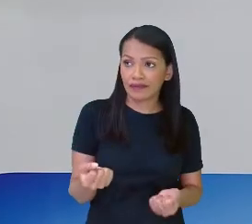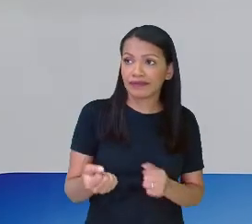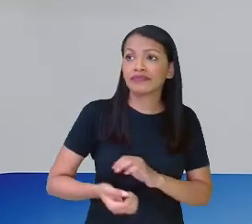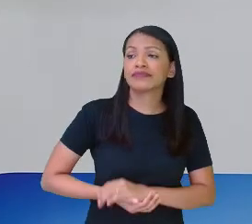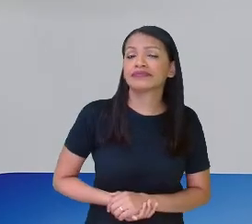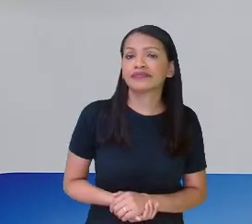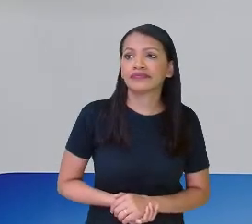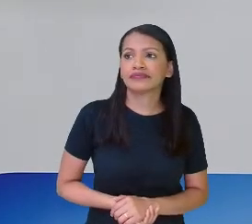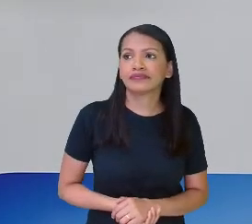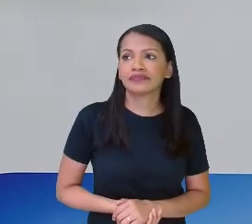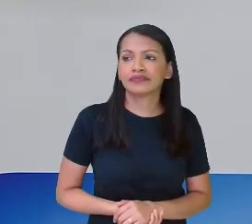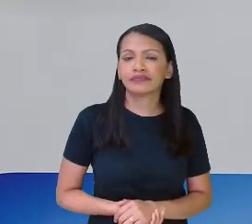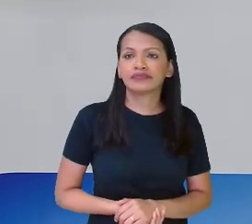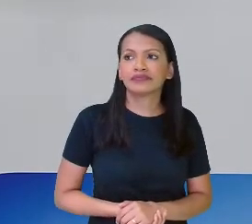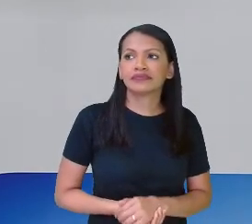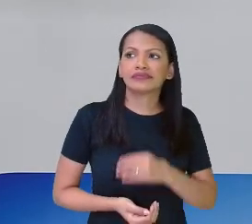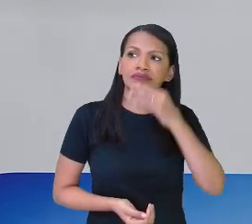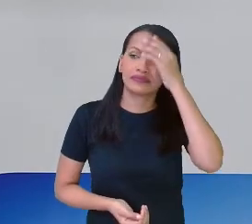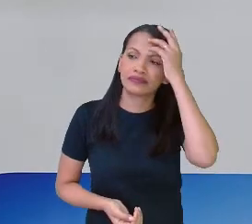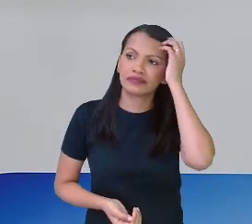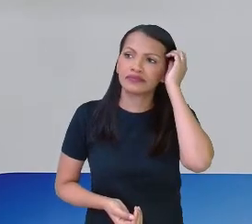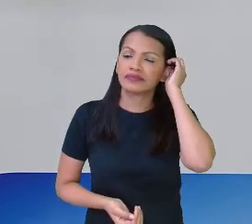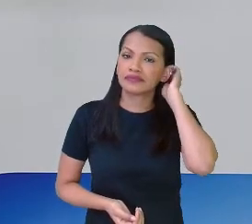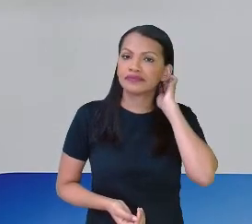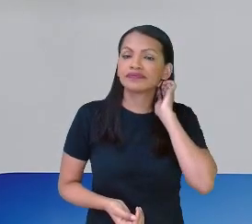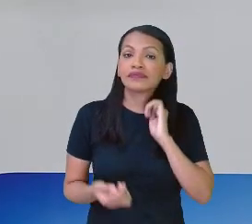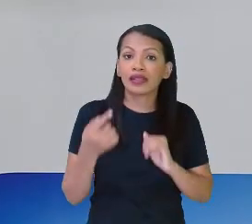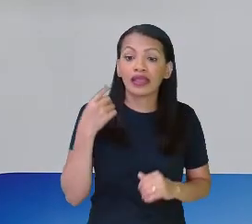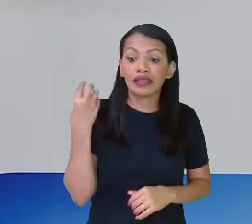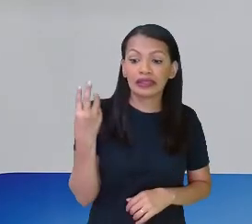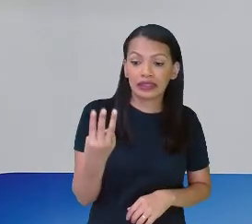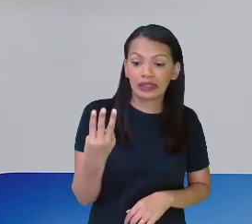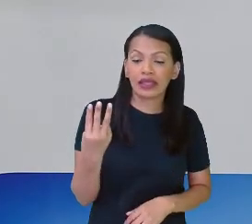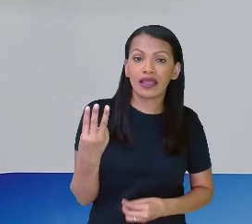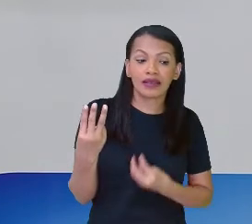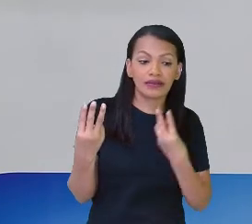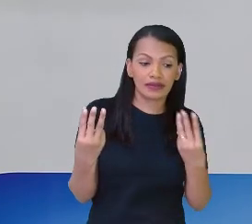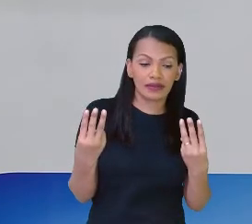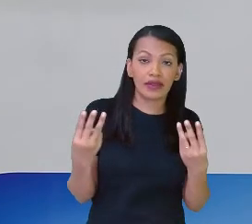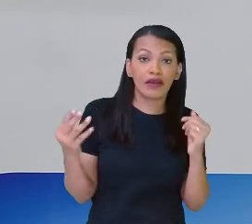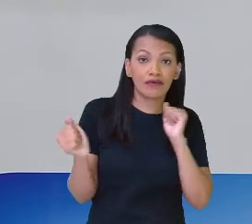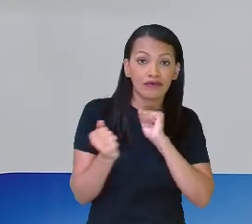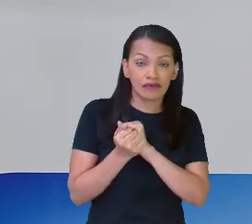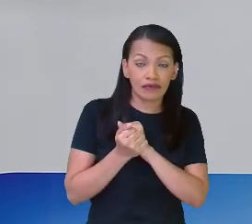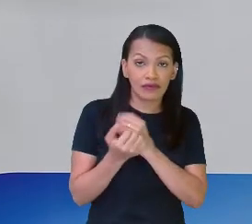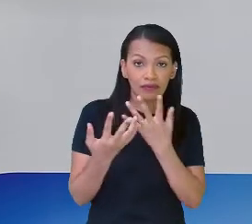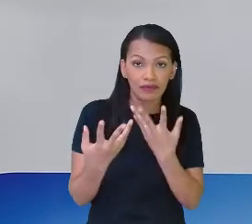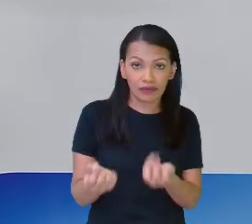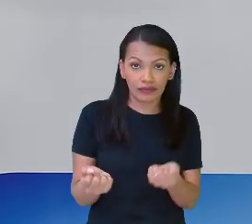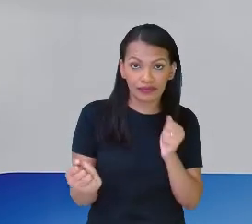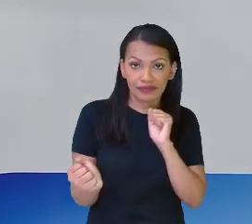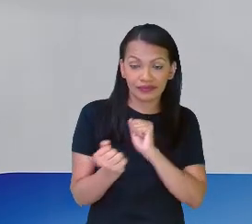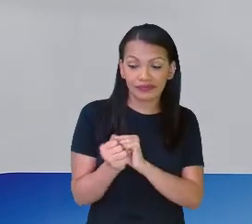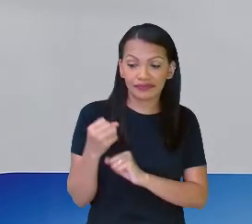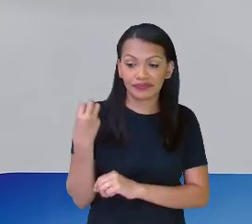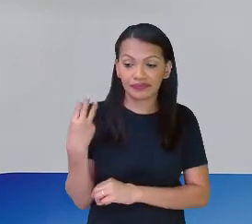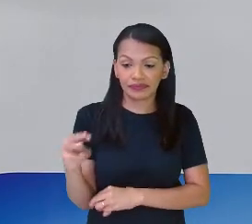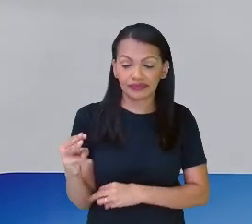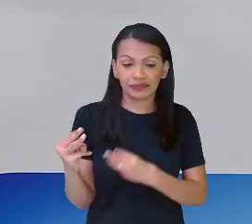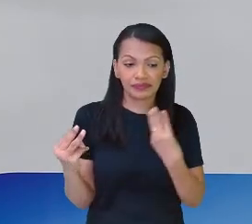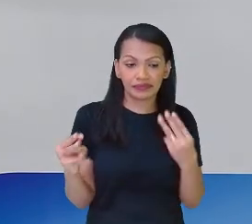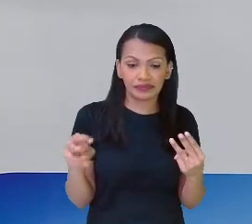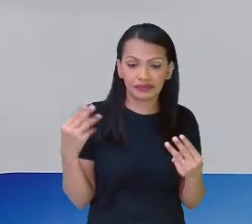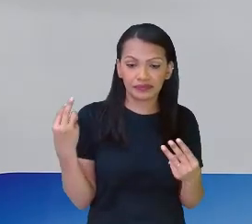Eu vou começar a contar de três em três. Vamos contar juntos? Então, vamos lá. A gente vai contar os quadradinhos e depois a gente